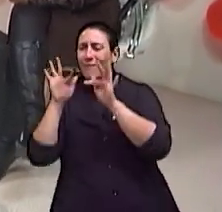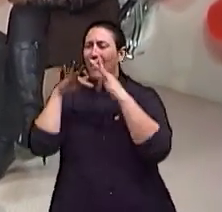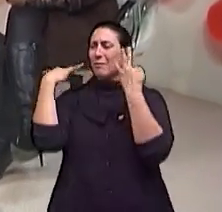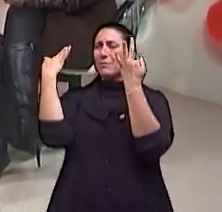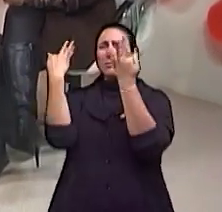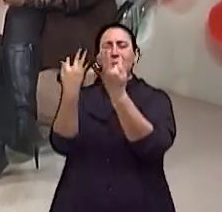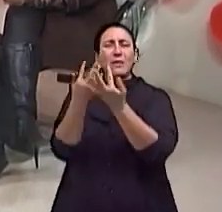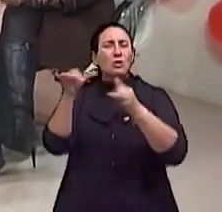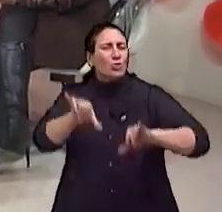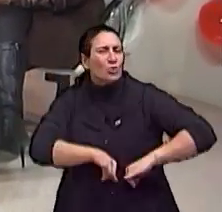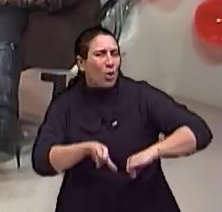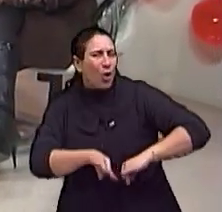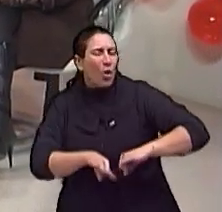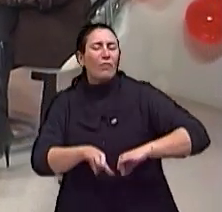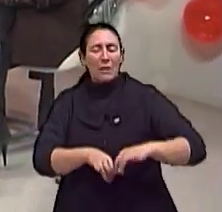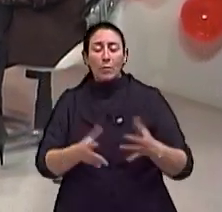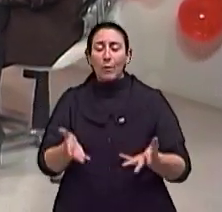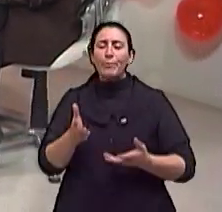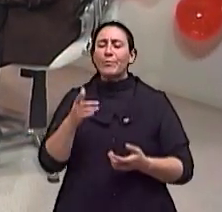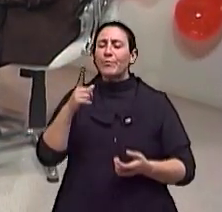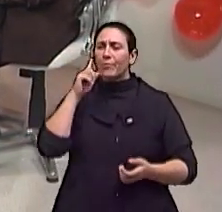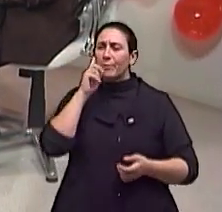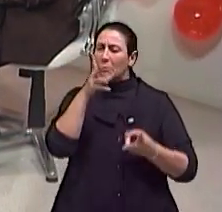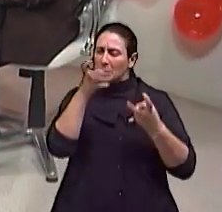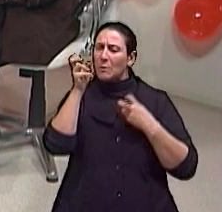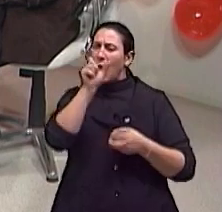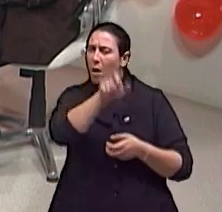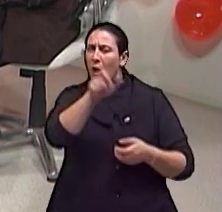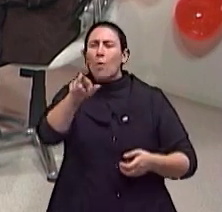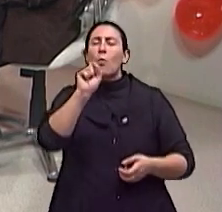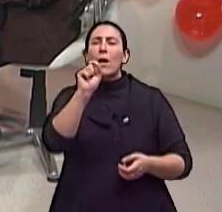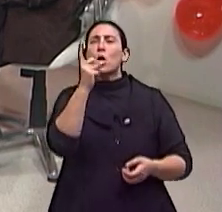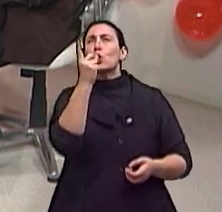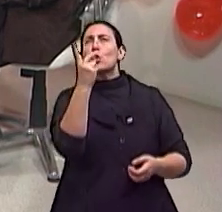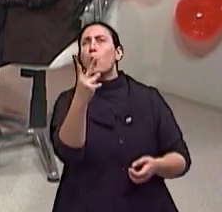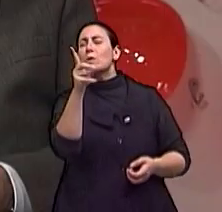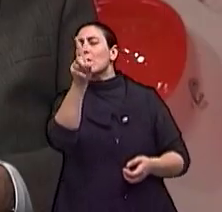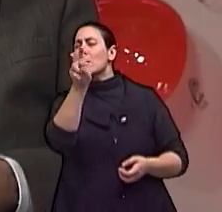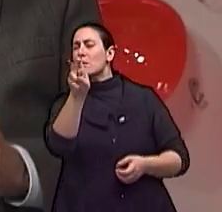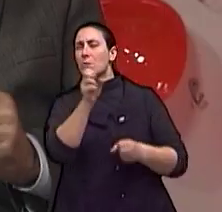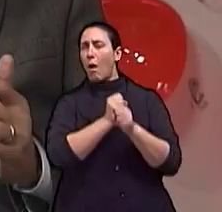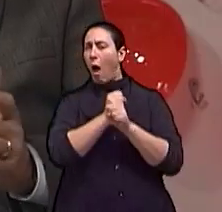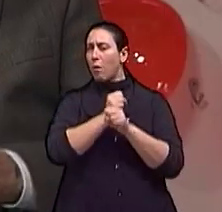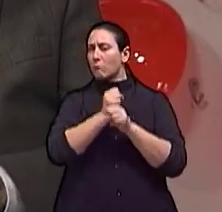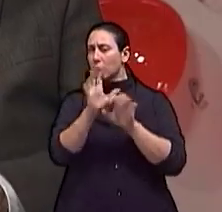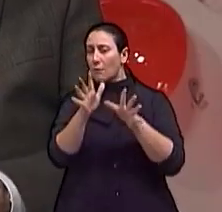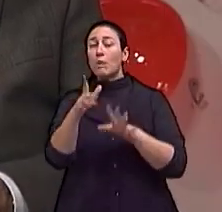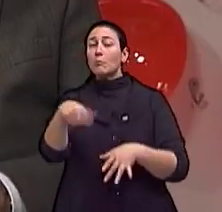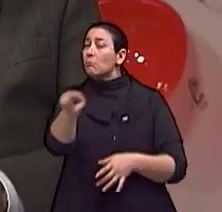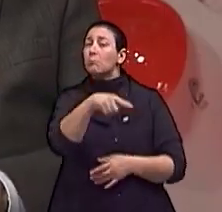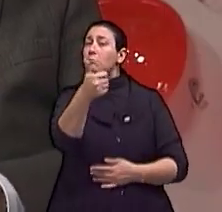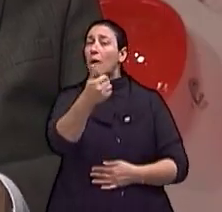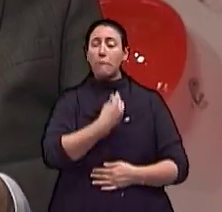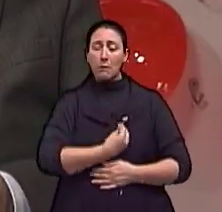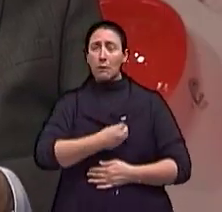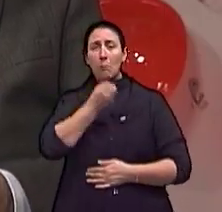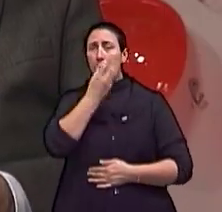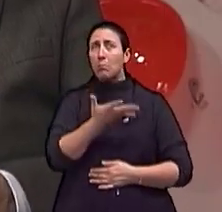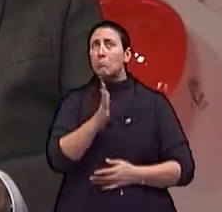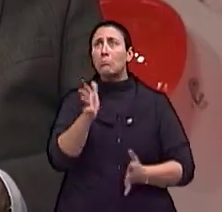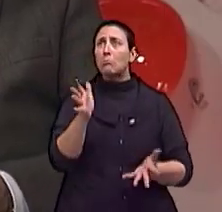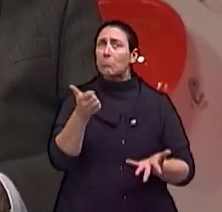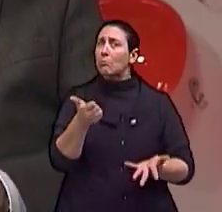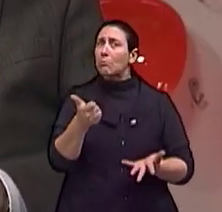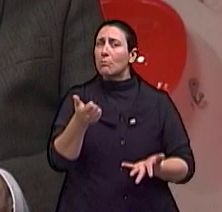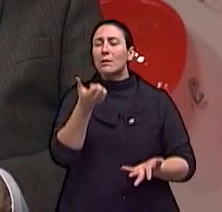tem um follow-up já de, parece que em torno de 12 a 15 anos, eles têm uma adequação social e uma qualidade de vida boa em torno de 60% dos pacientes.